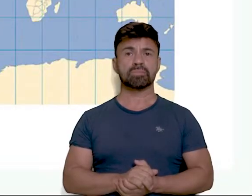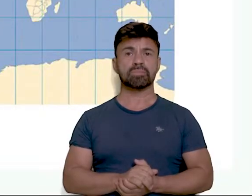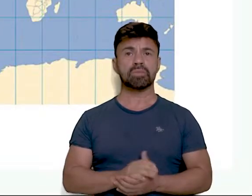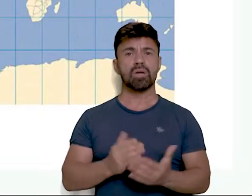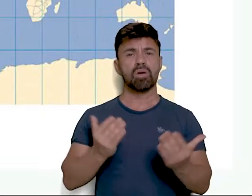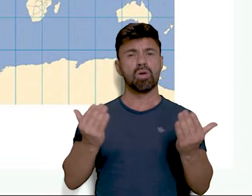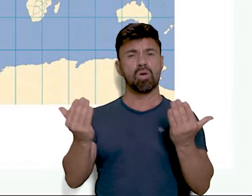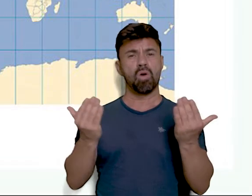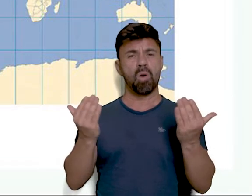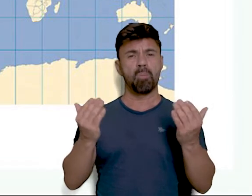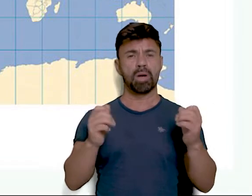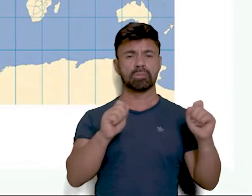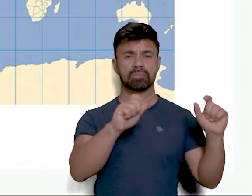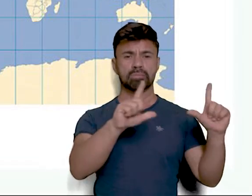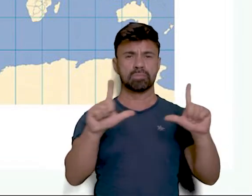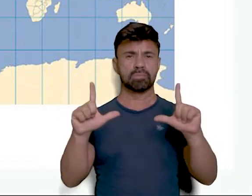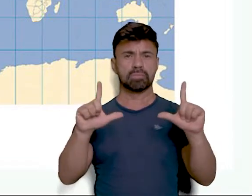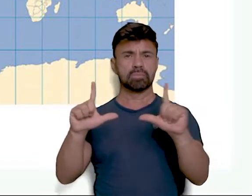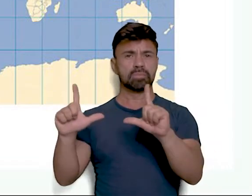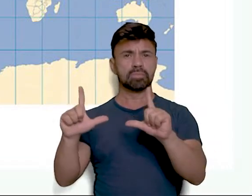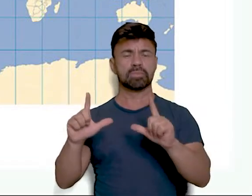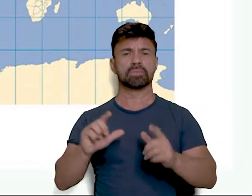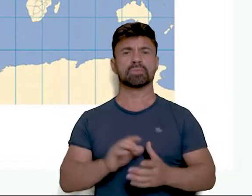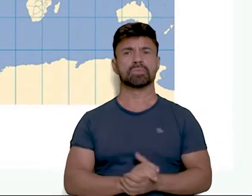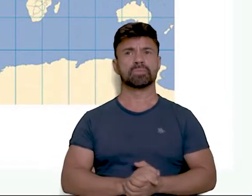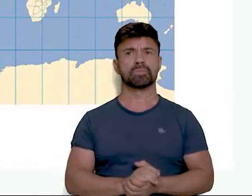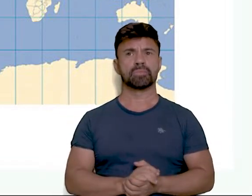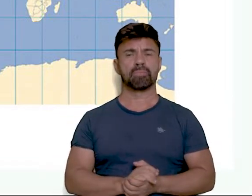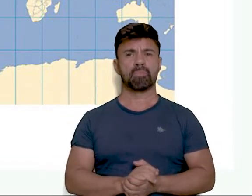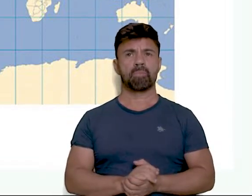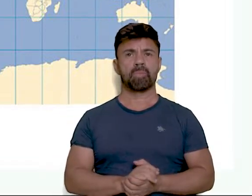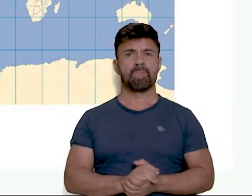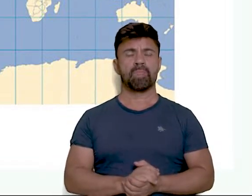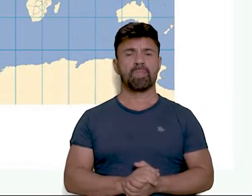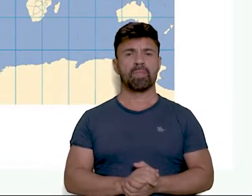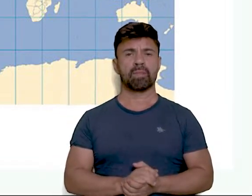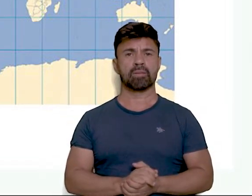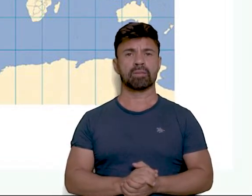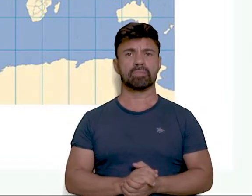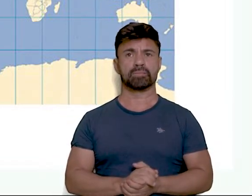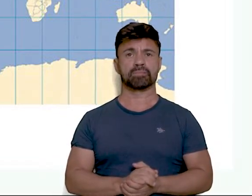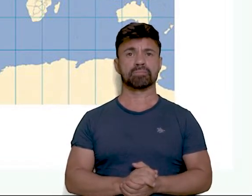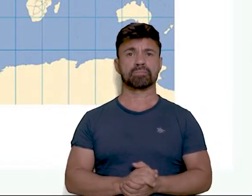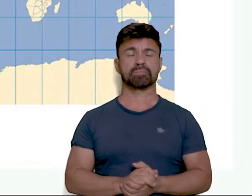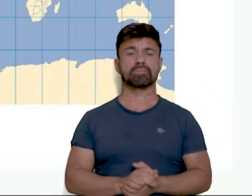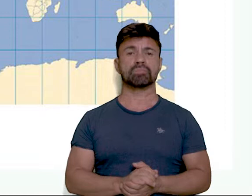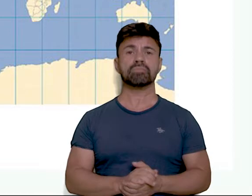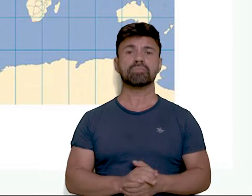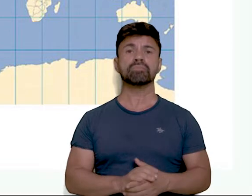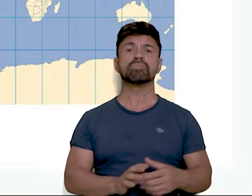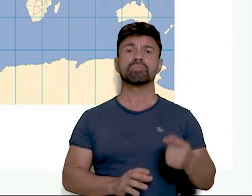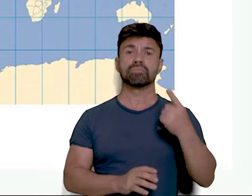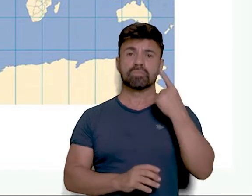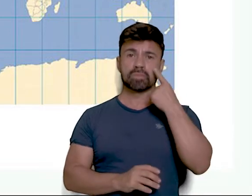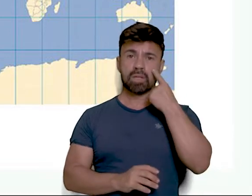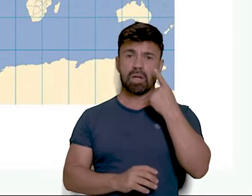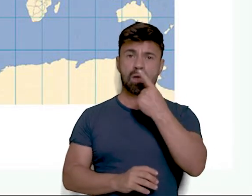Comparando as imagens de Galpéteres e Mercato. Vamos ver aqui um destaque. Enquanto a de